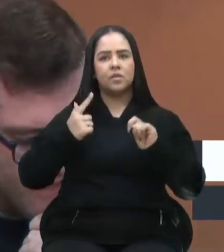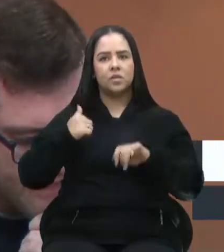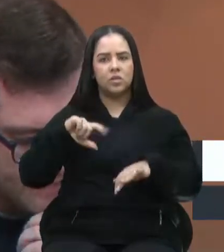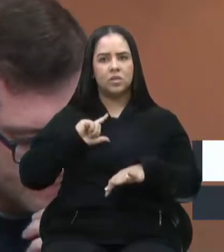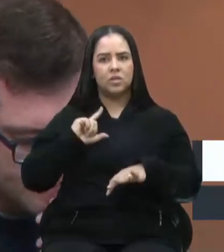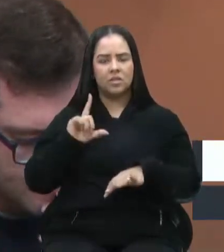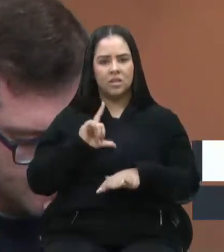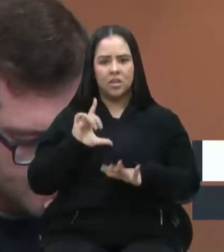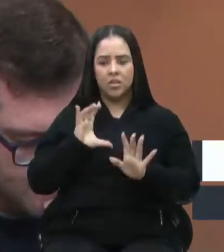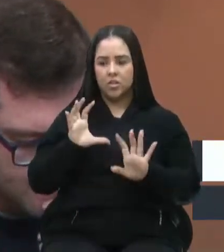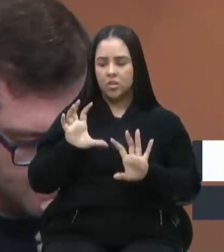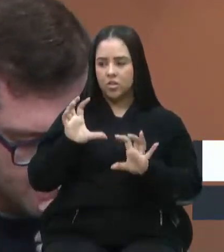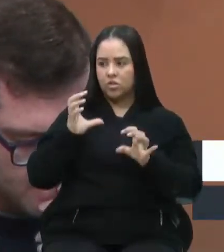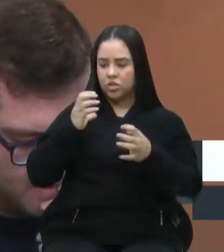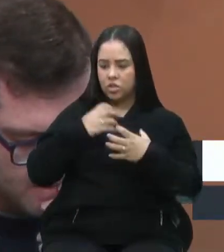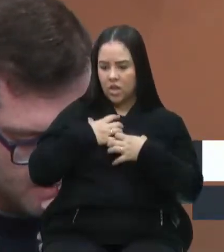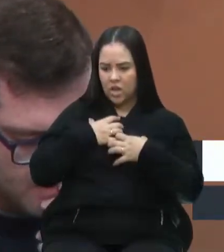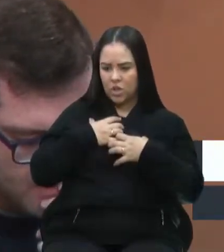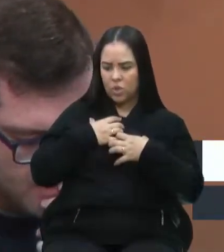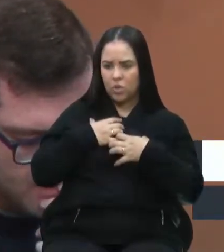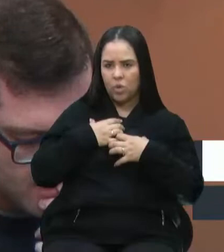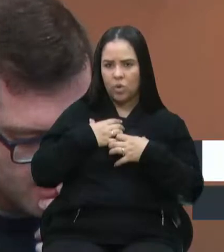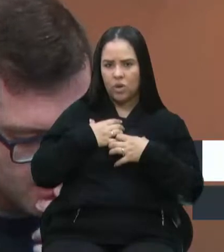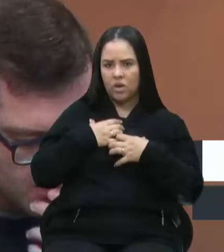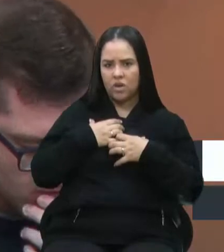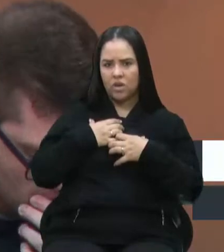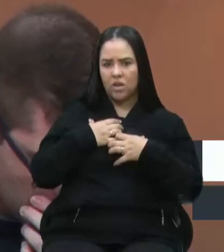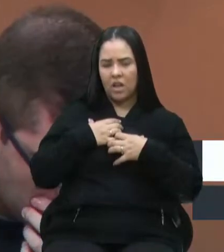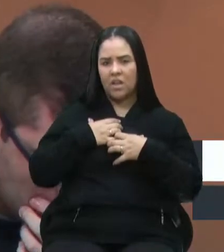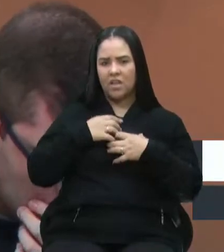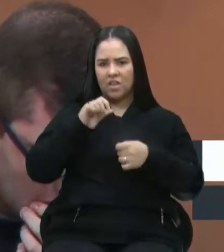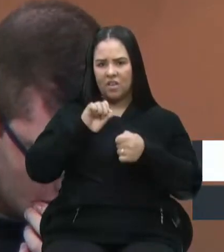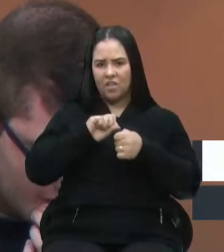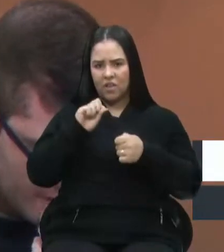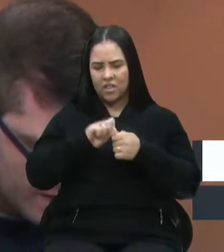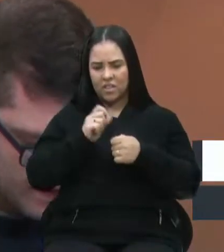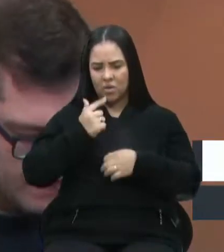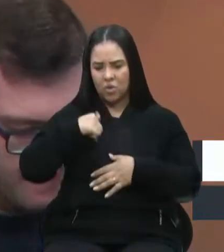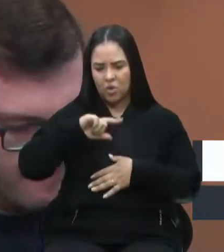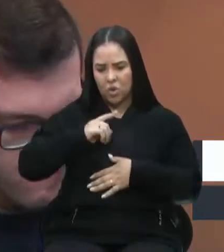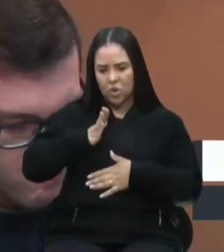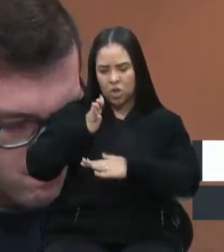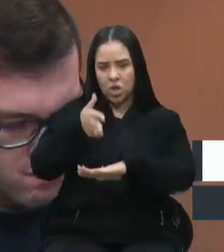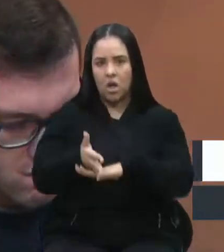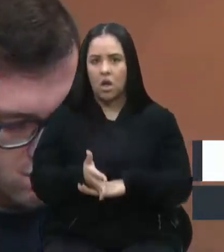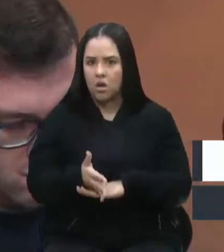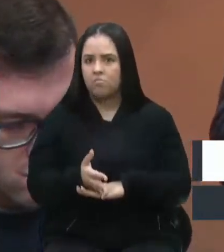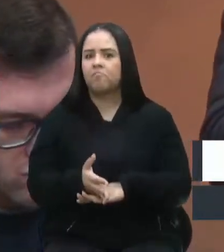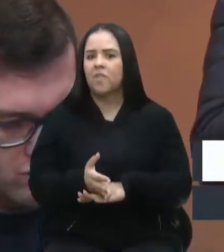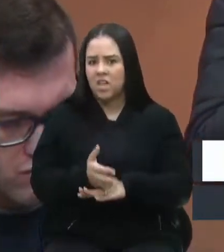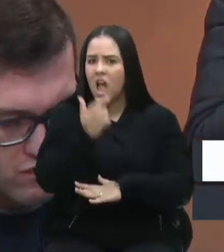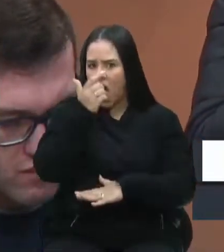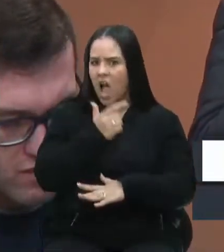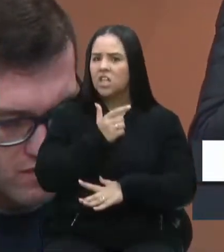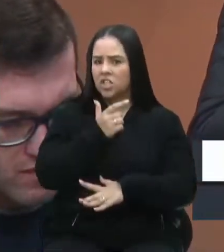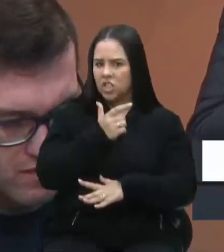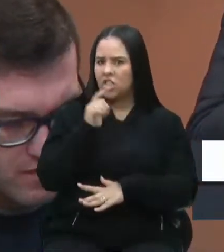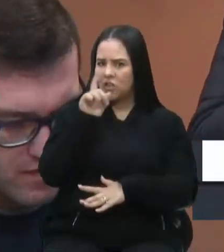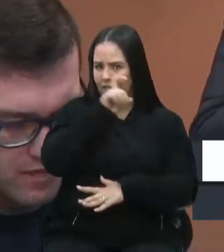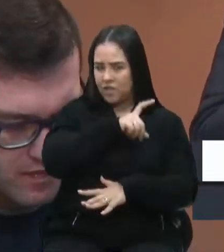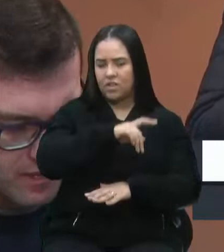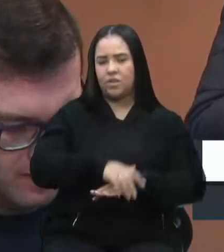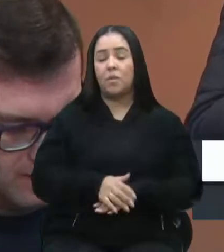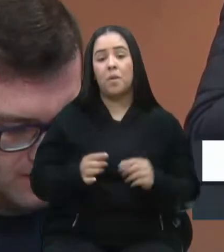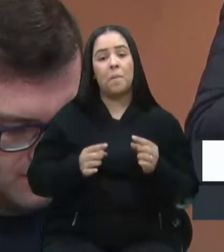recebidos daquela forma, gente acha que pegaram um pouco pesado demais, né. Mas o governo, vereadora